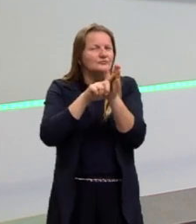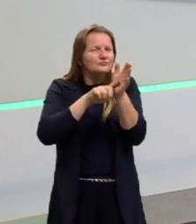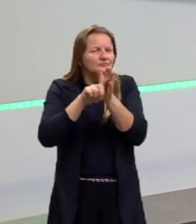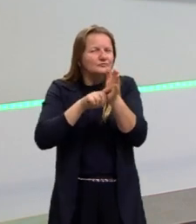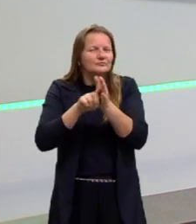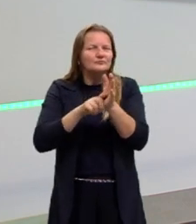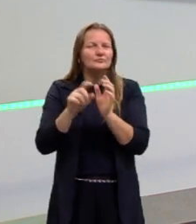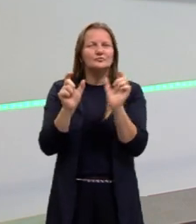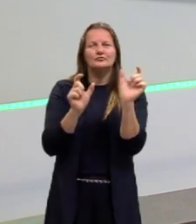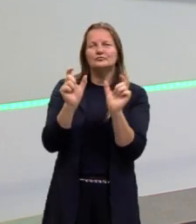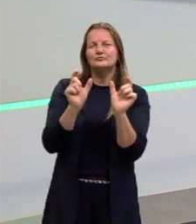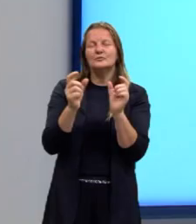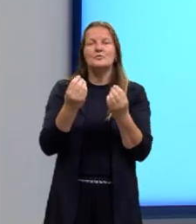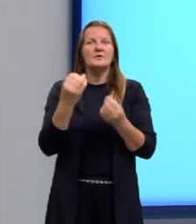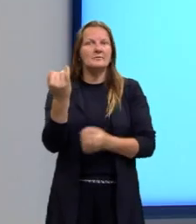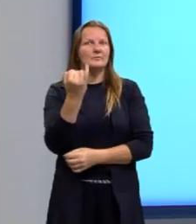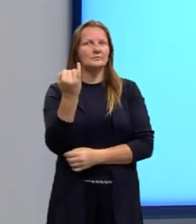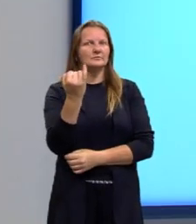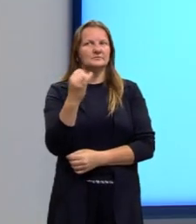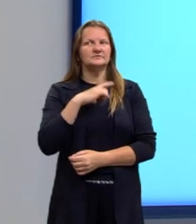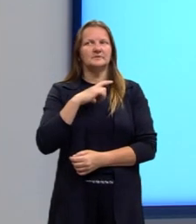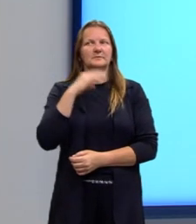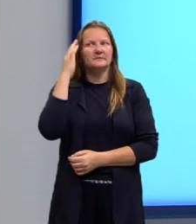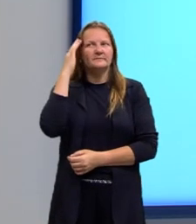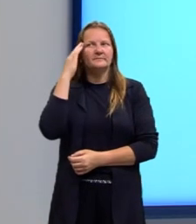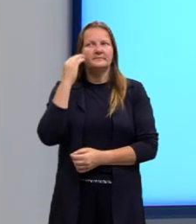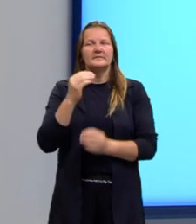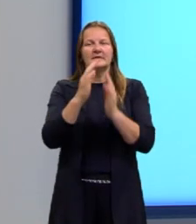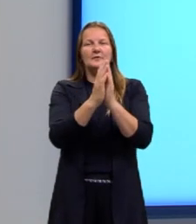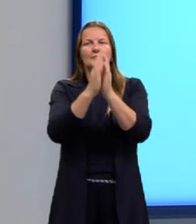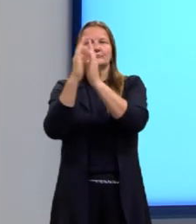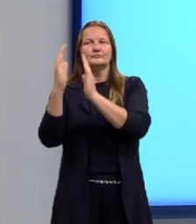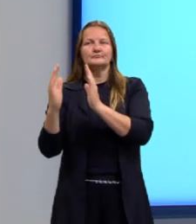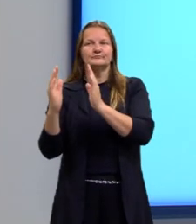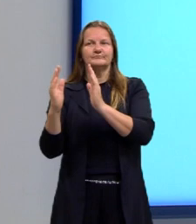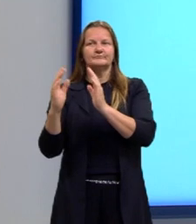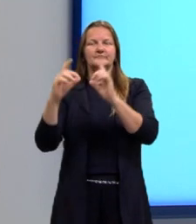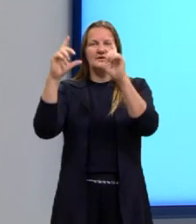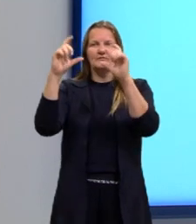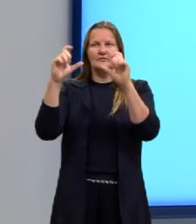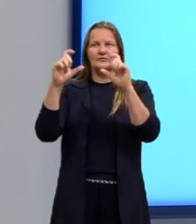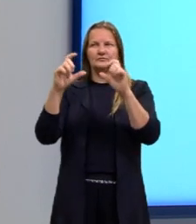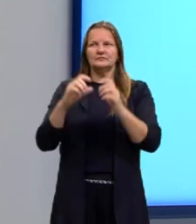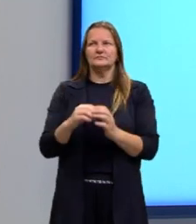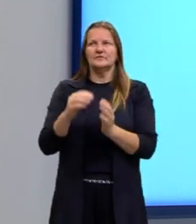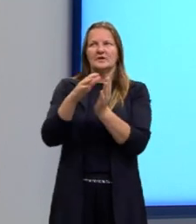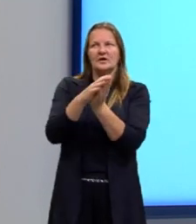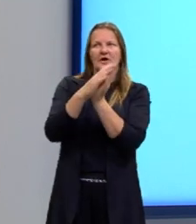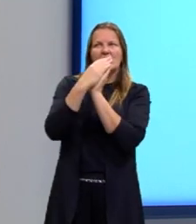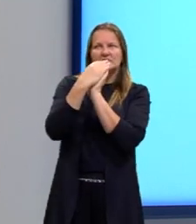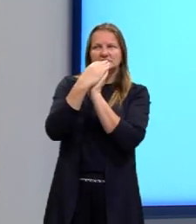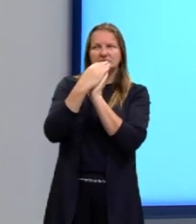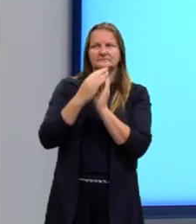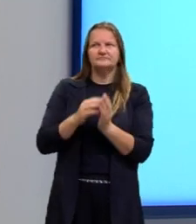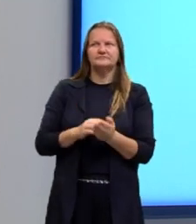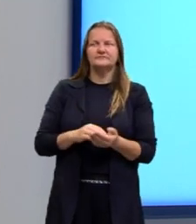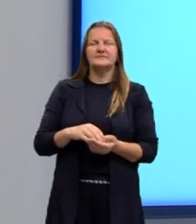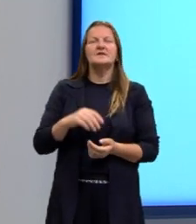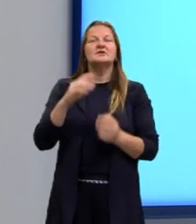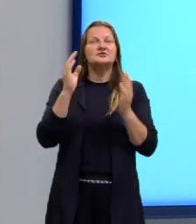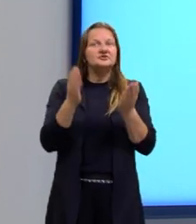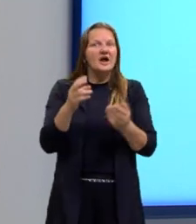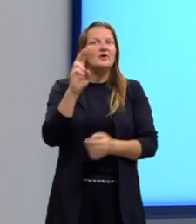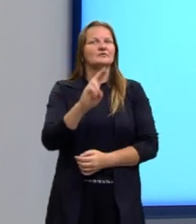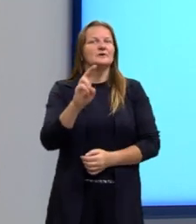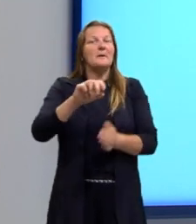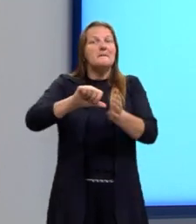perder nada que é importante aqui. Bom, desse lado, eu tenho a imagem do Sanduíche. Essa daqui é uma imagem que eu já usei